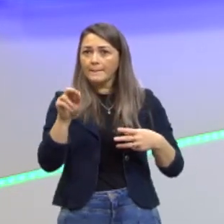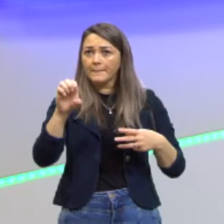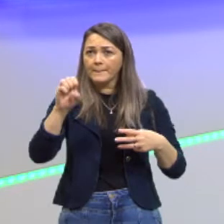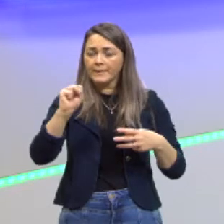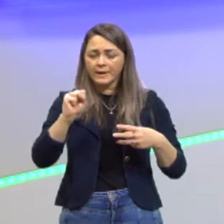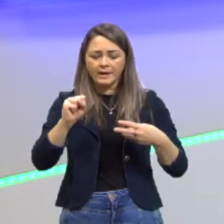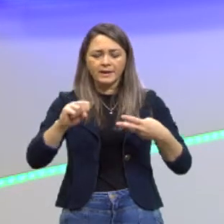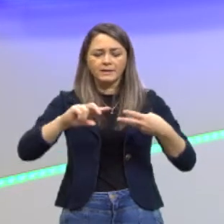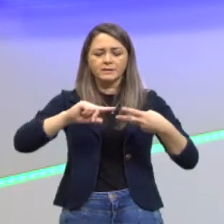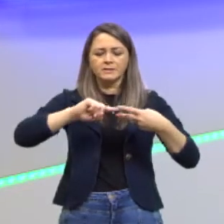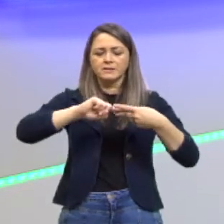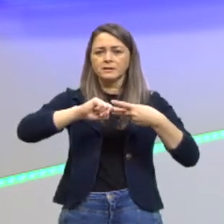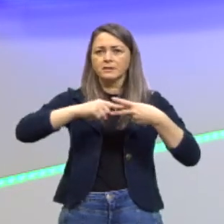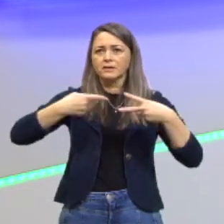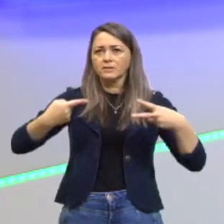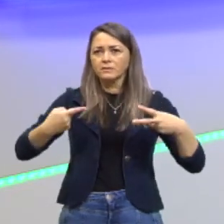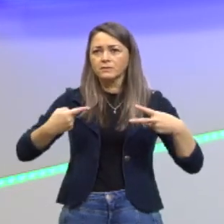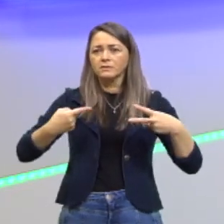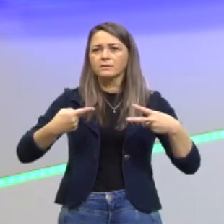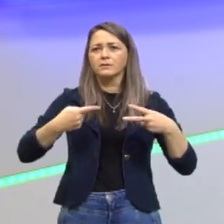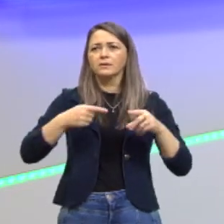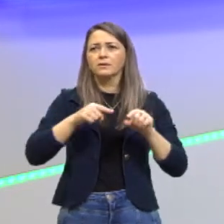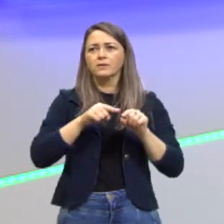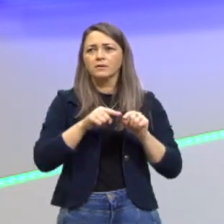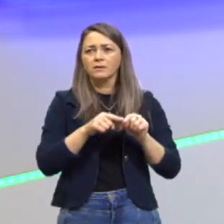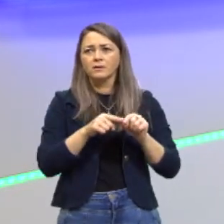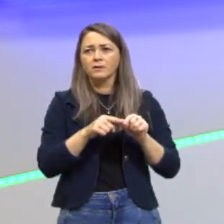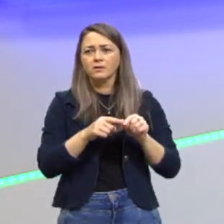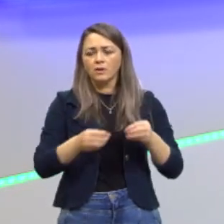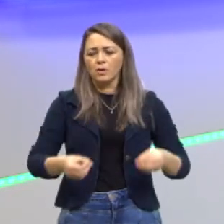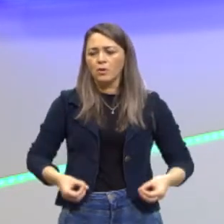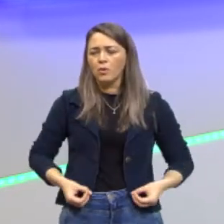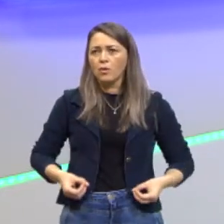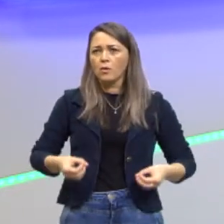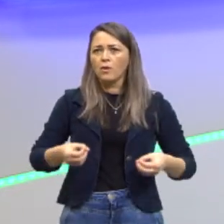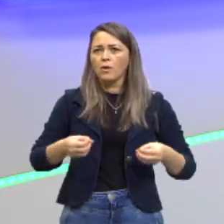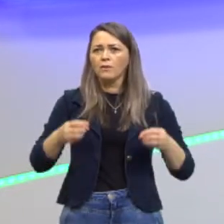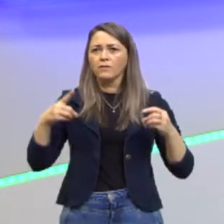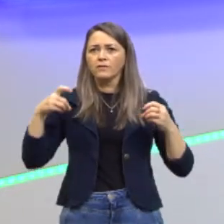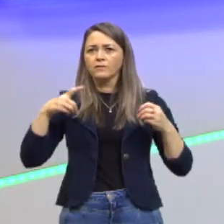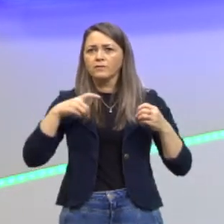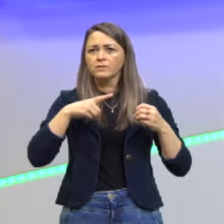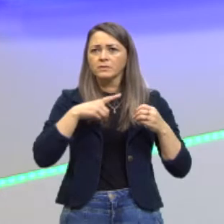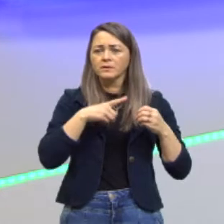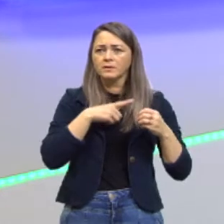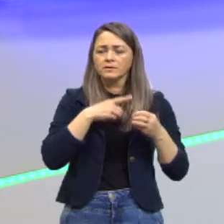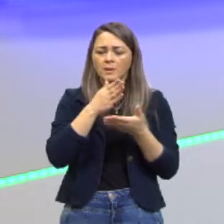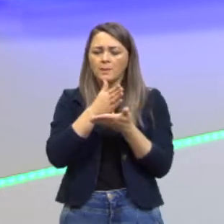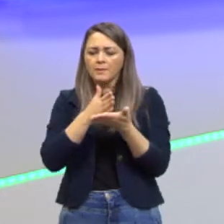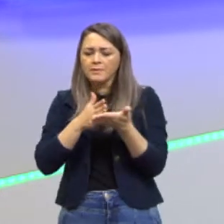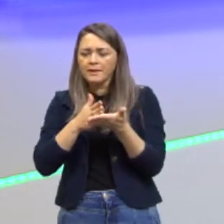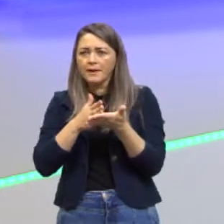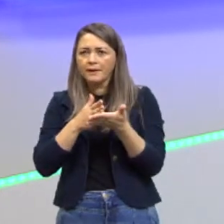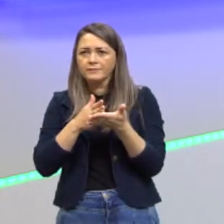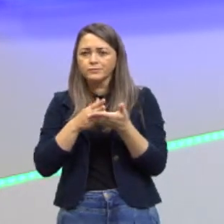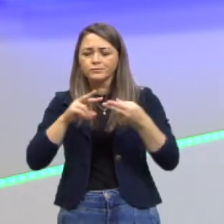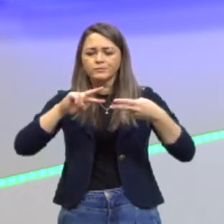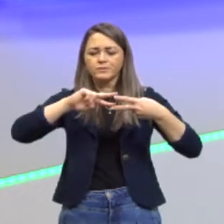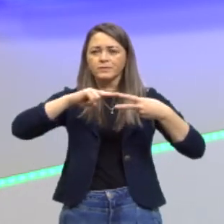E as nossas células gaméticas, um óvulo e um espermatozoide, só possuem metade desse DNA.